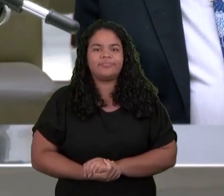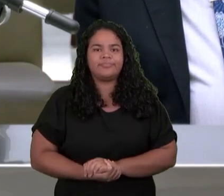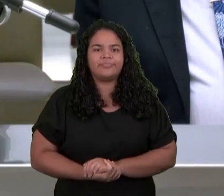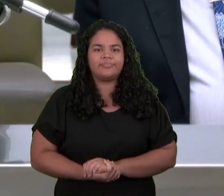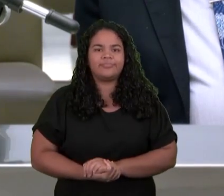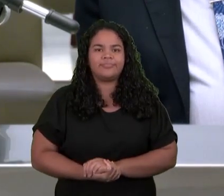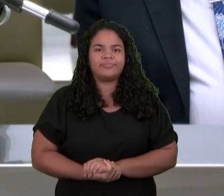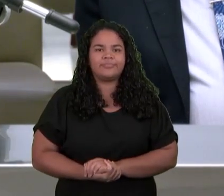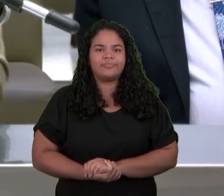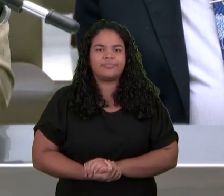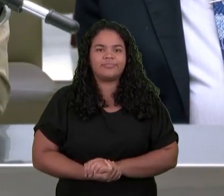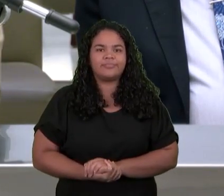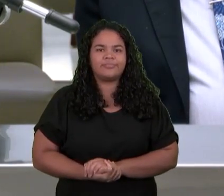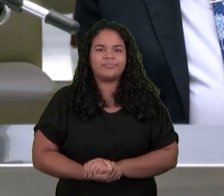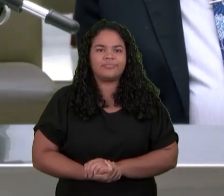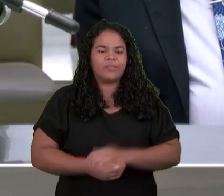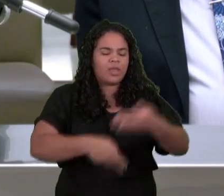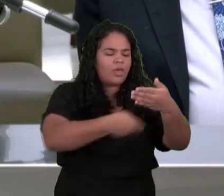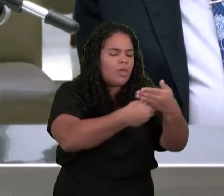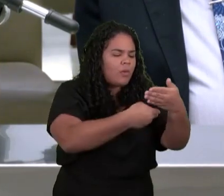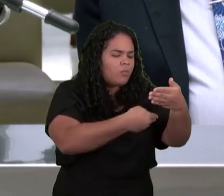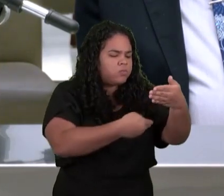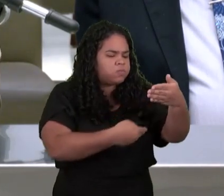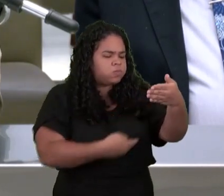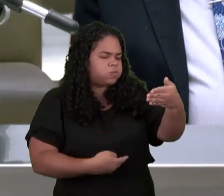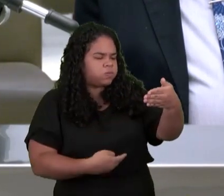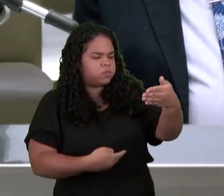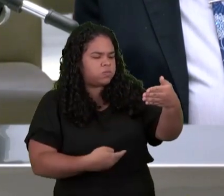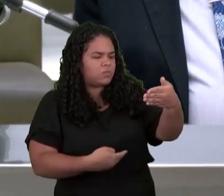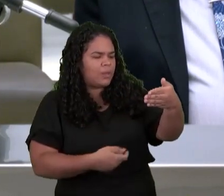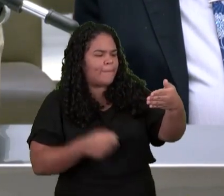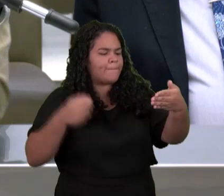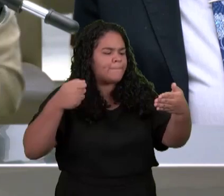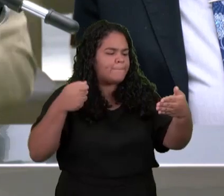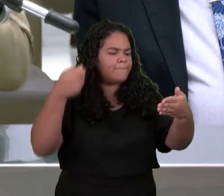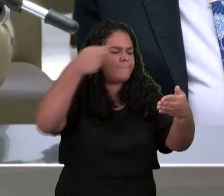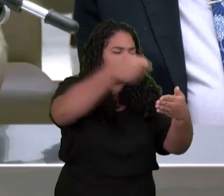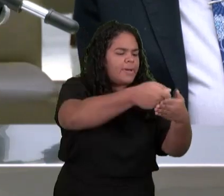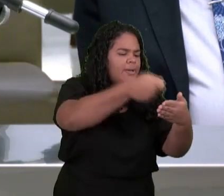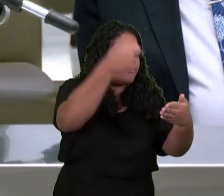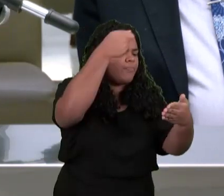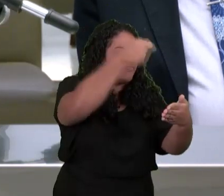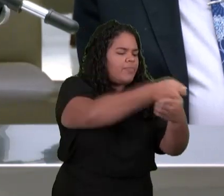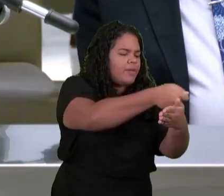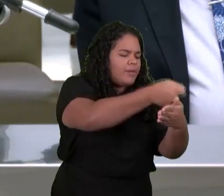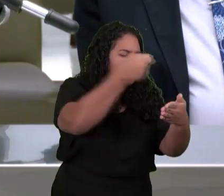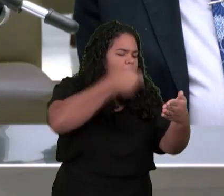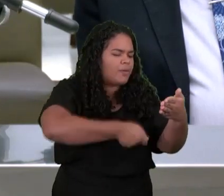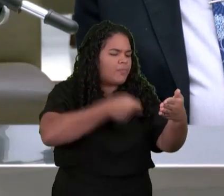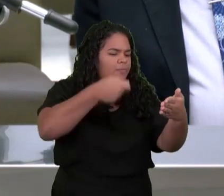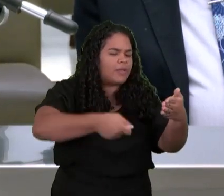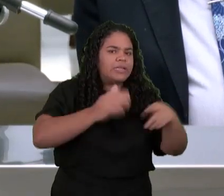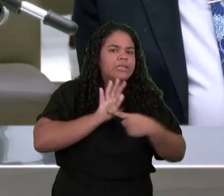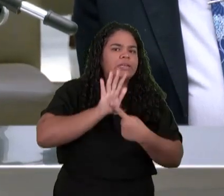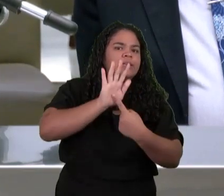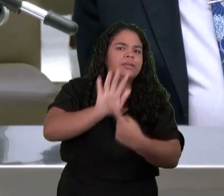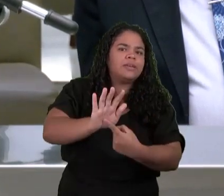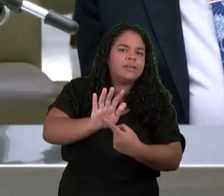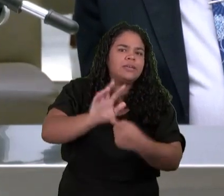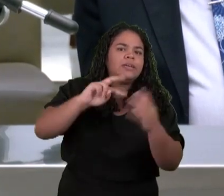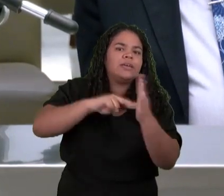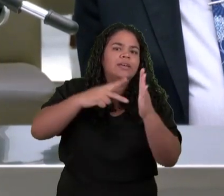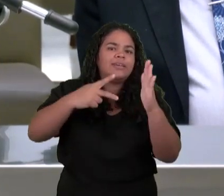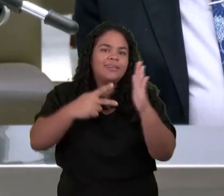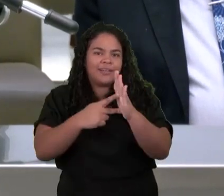Das folhas Ficasse gravada A imagem Que conotasse A autoridade Daquele Que